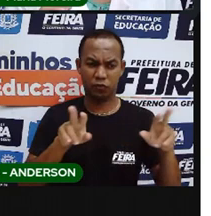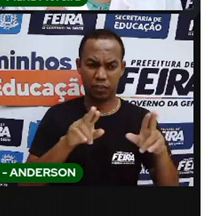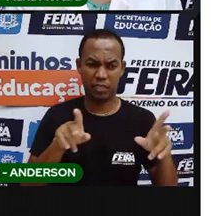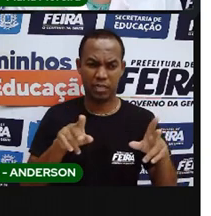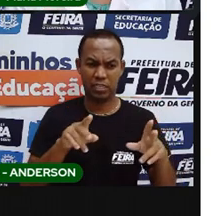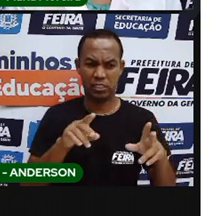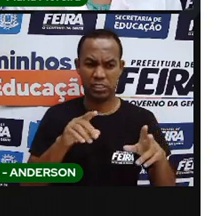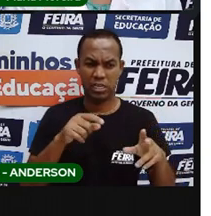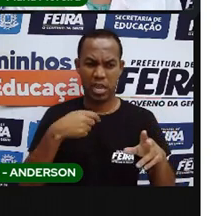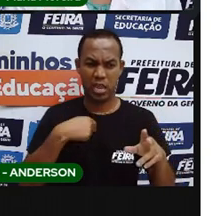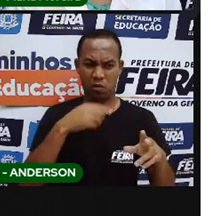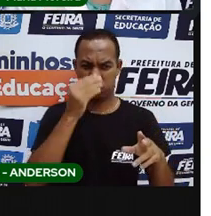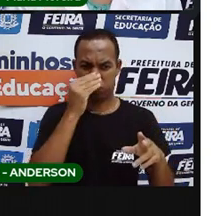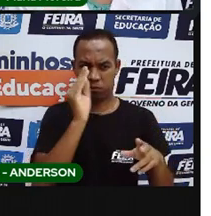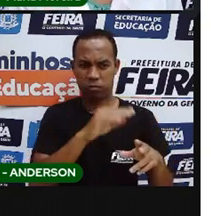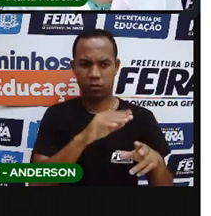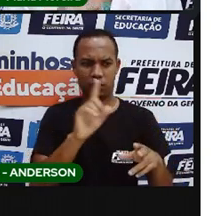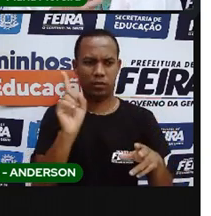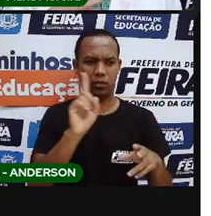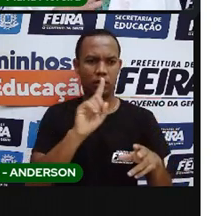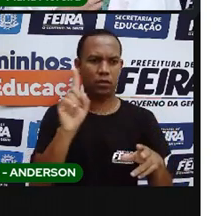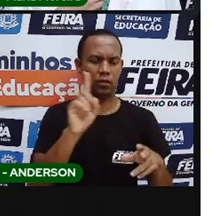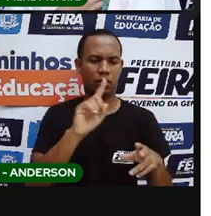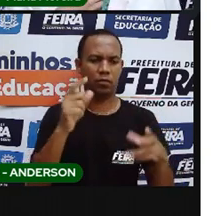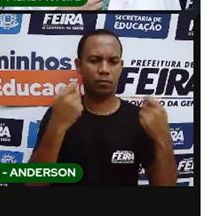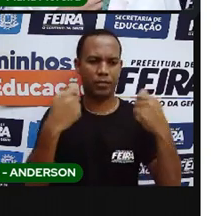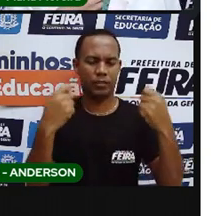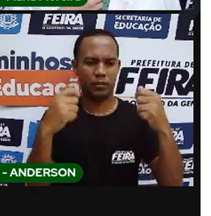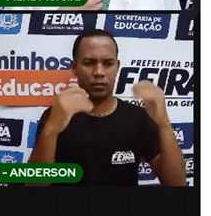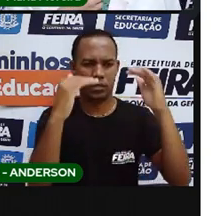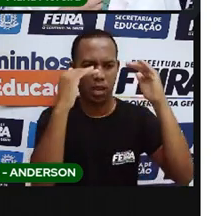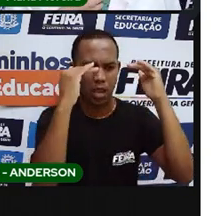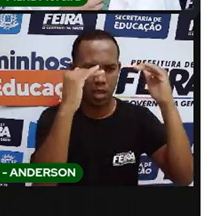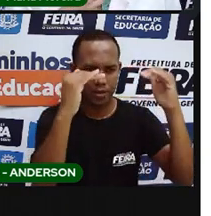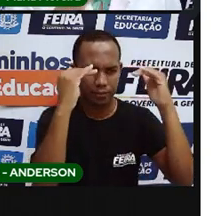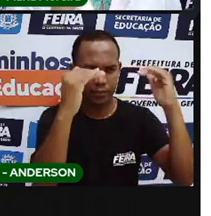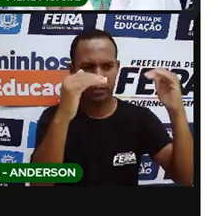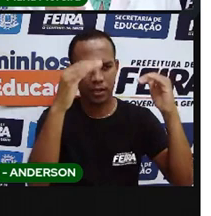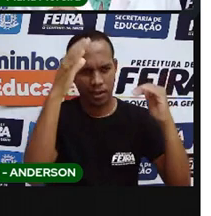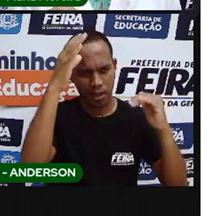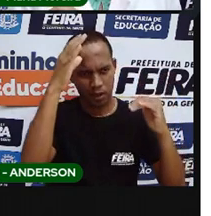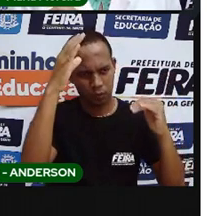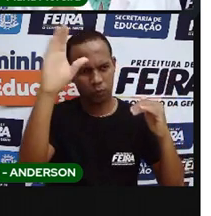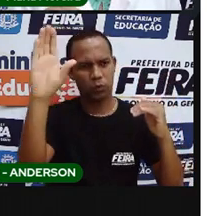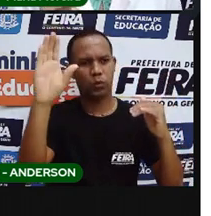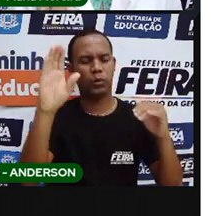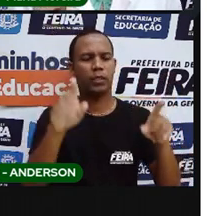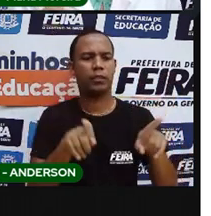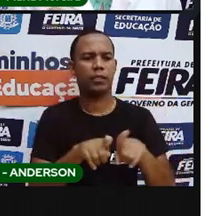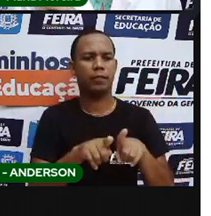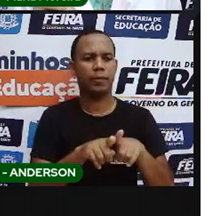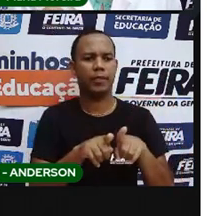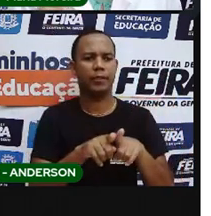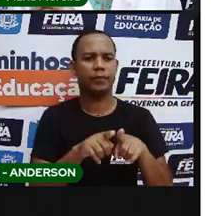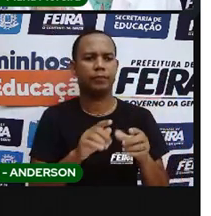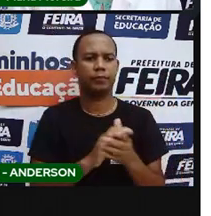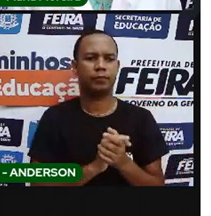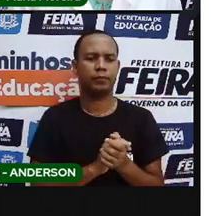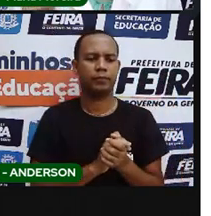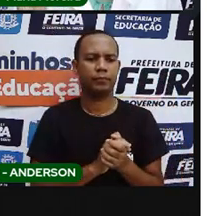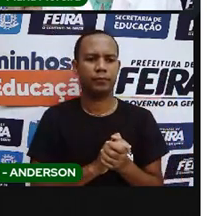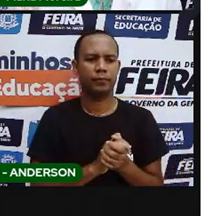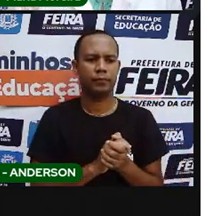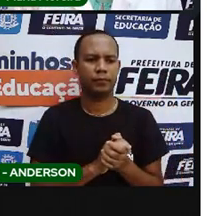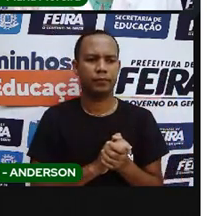respeitado, certo? Porque se a gente quer que a nossa cultura seja respeitada, a gente precisa fazer o quê? Respeitar a cultura